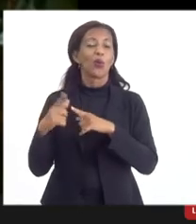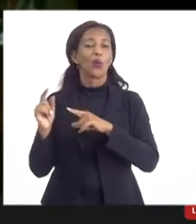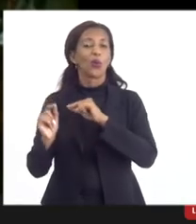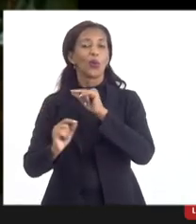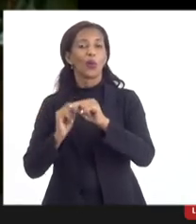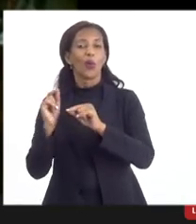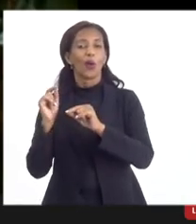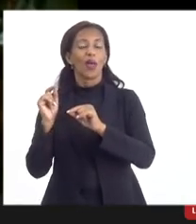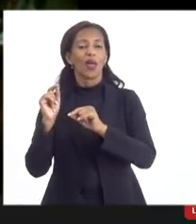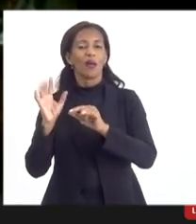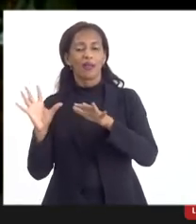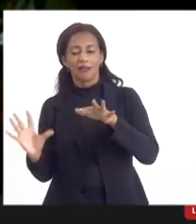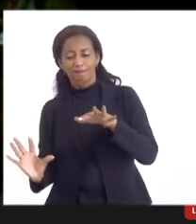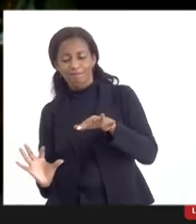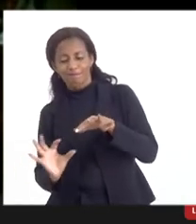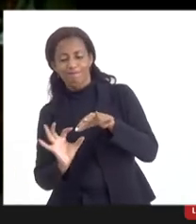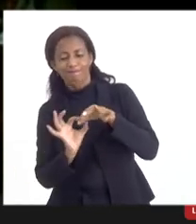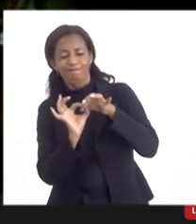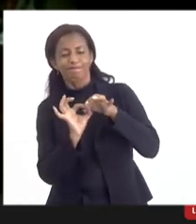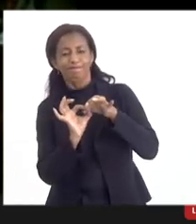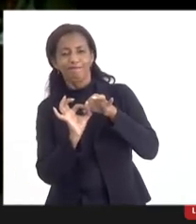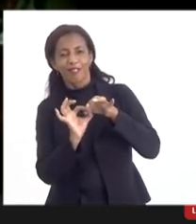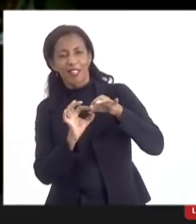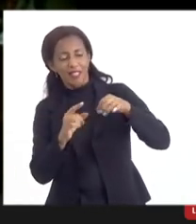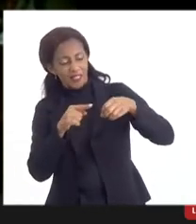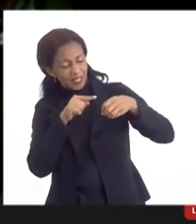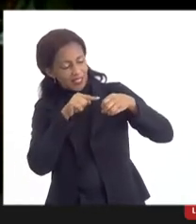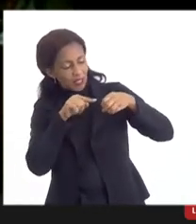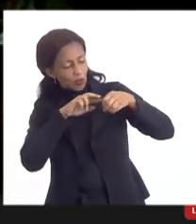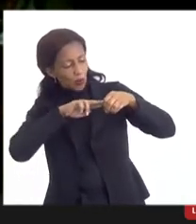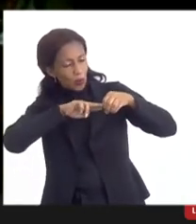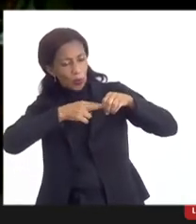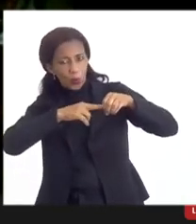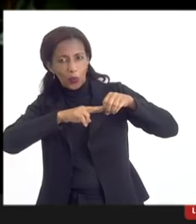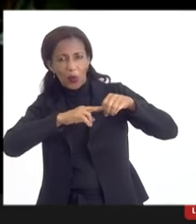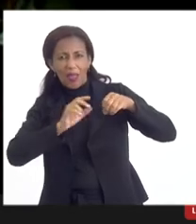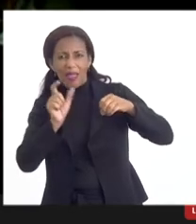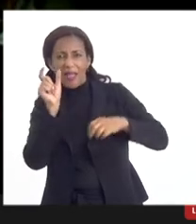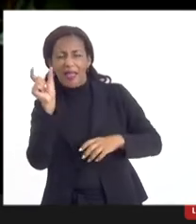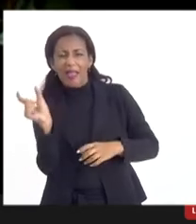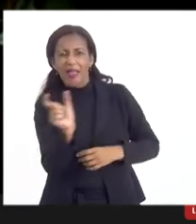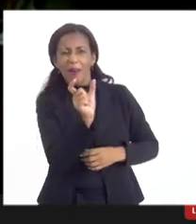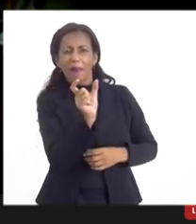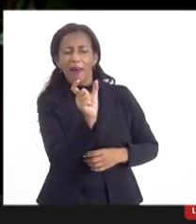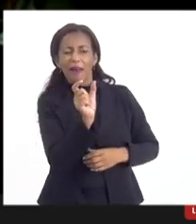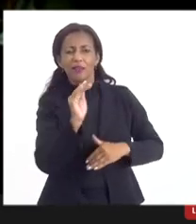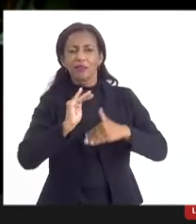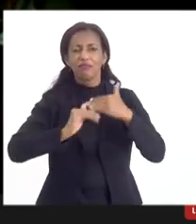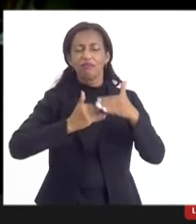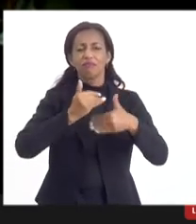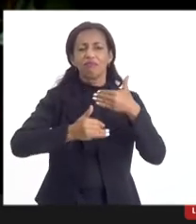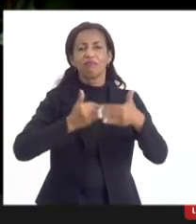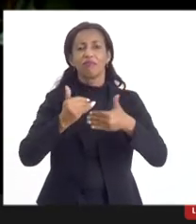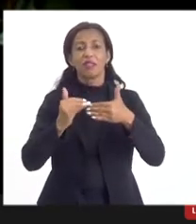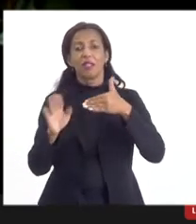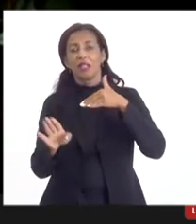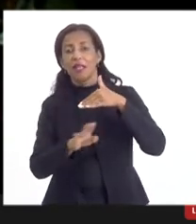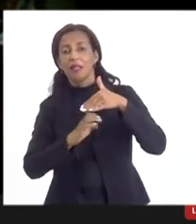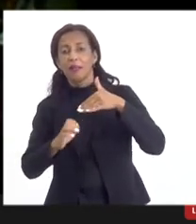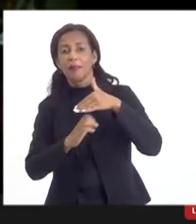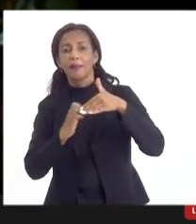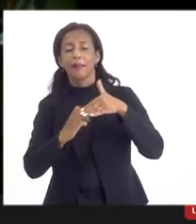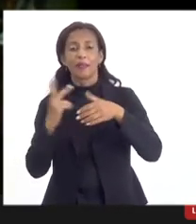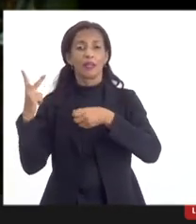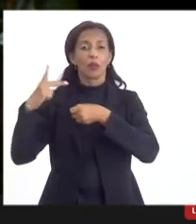uma vedação que estava dentro de uma válvula. quer dizer, é uma parte de desenvolvimento que a empresa de petróleo